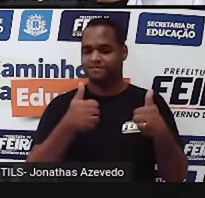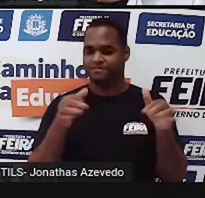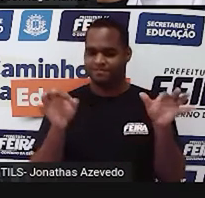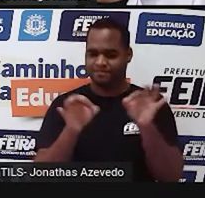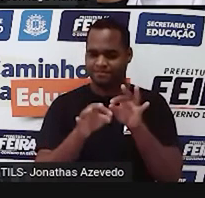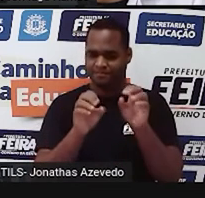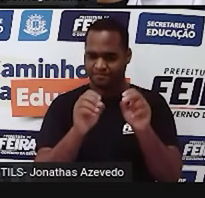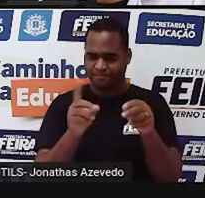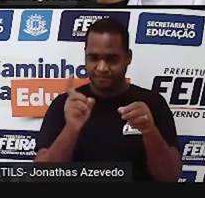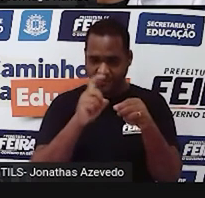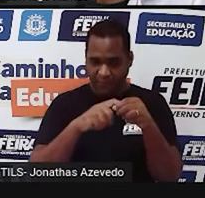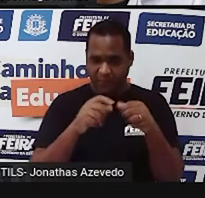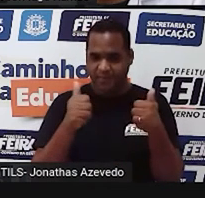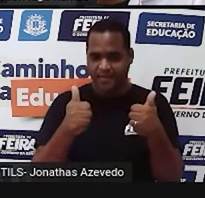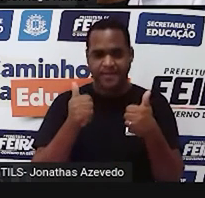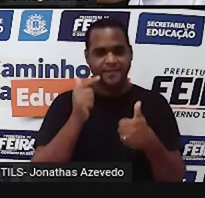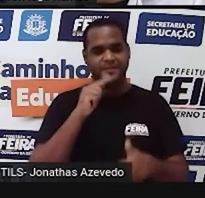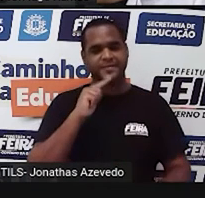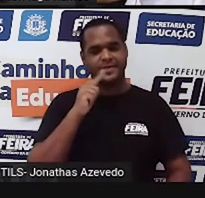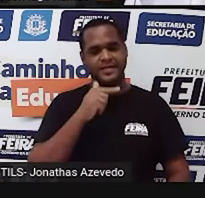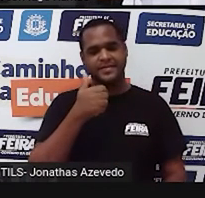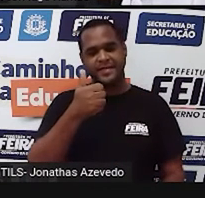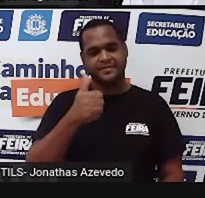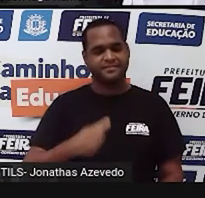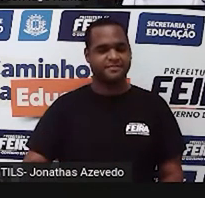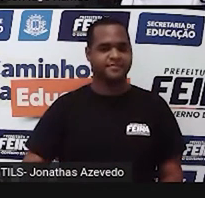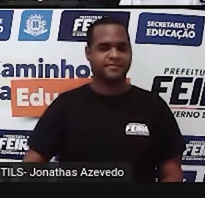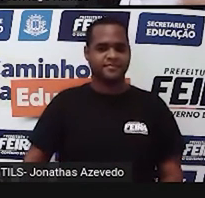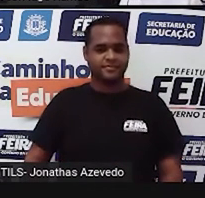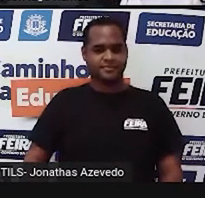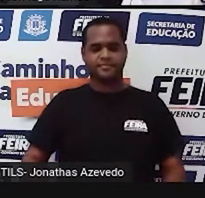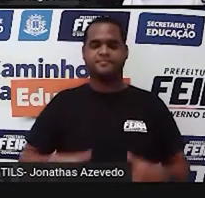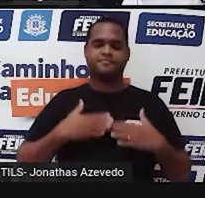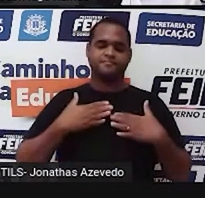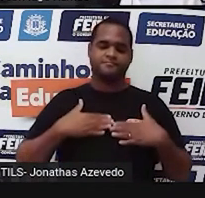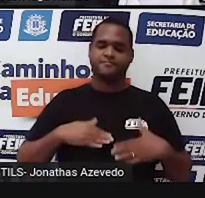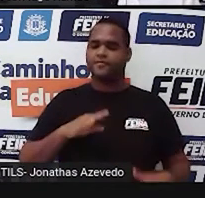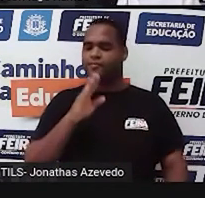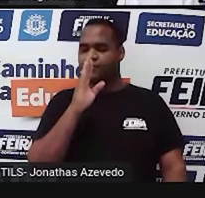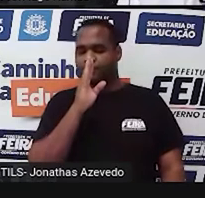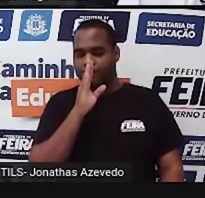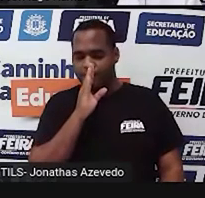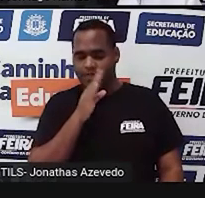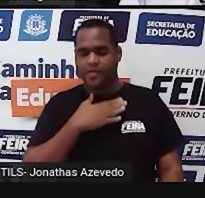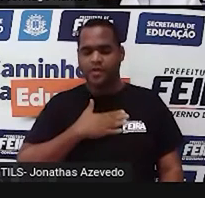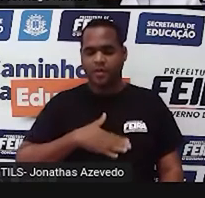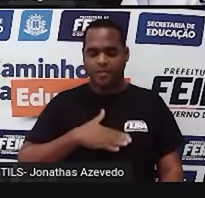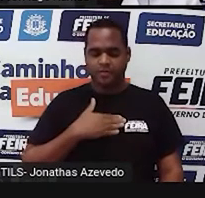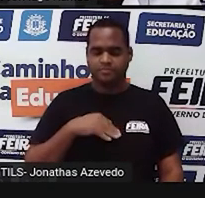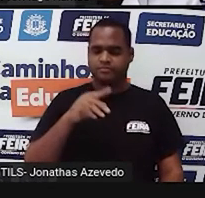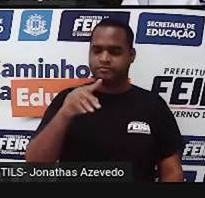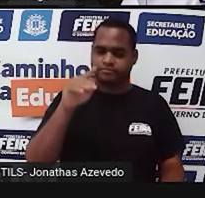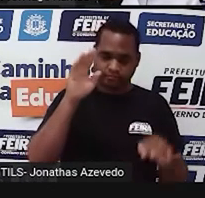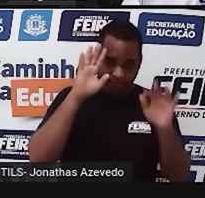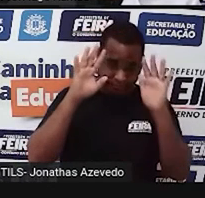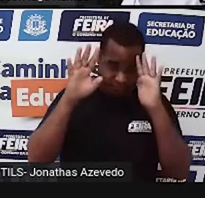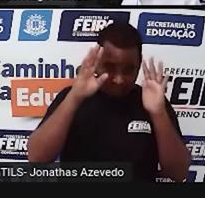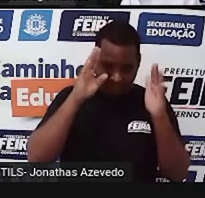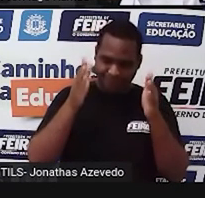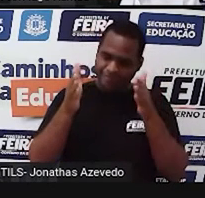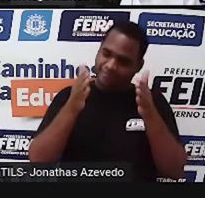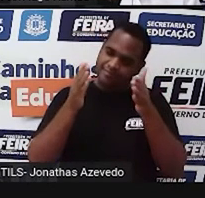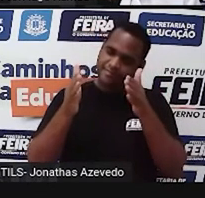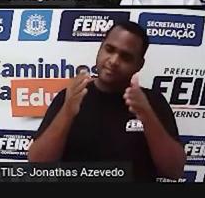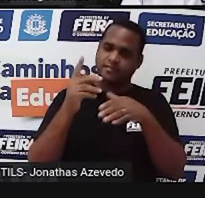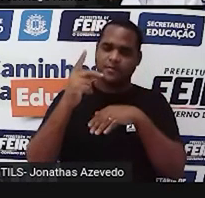Prontinho, voltamos, né? Também procurei ficar calado para deixar que, de fato, nesse tempo aí,